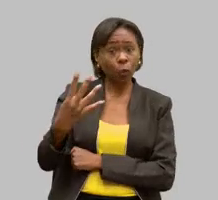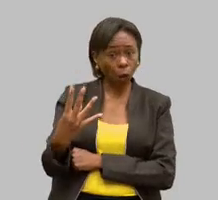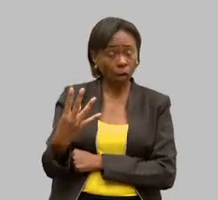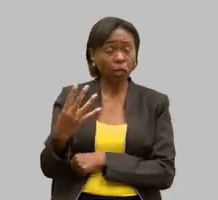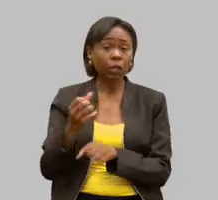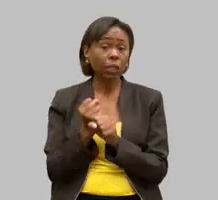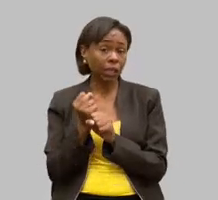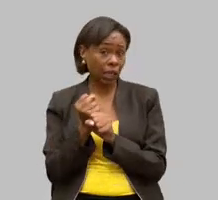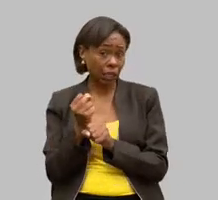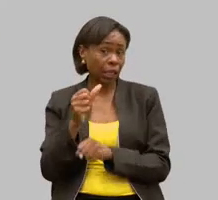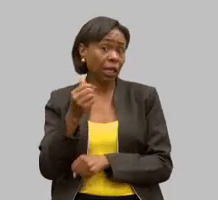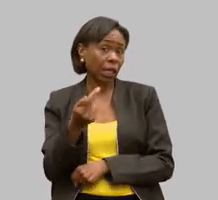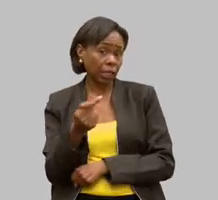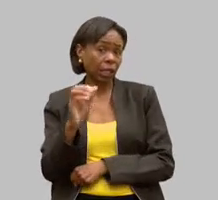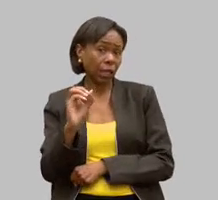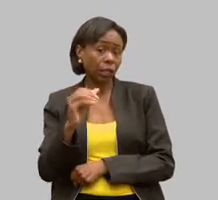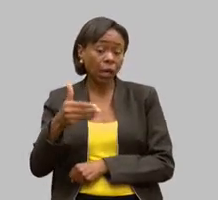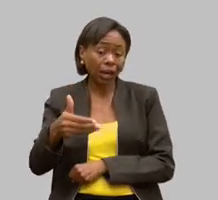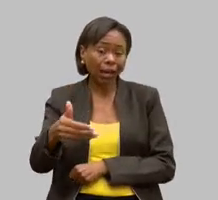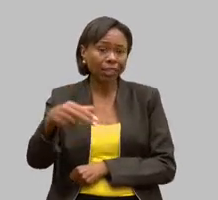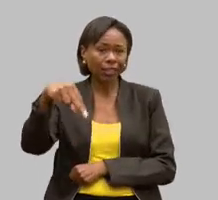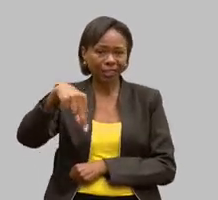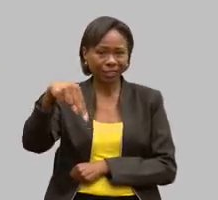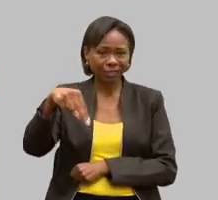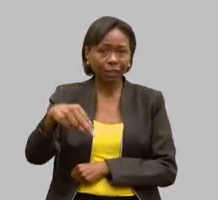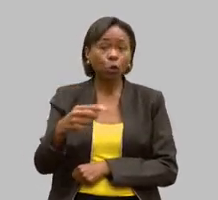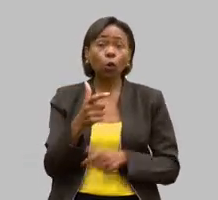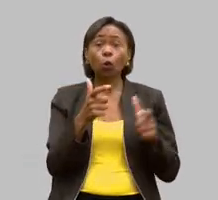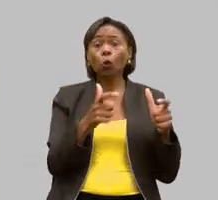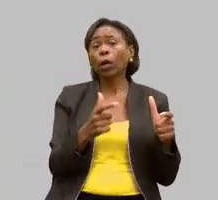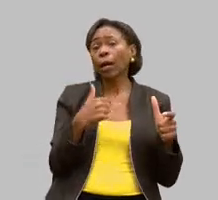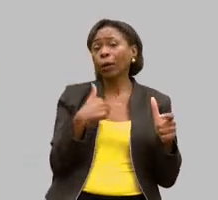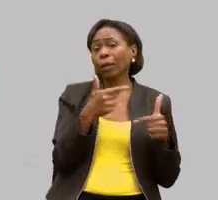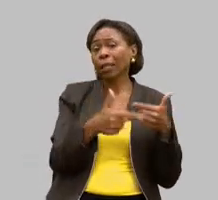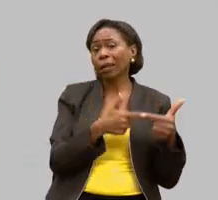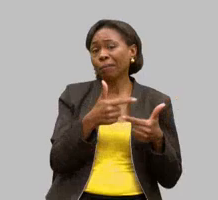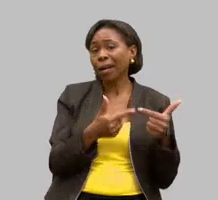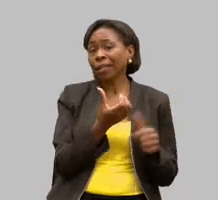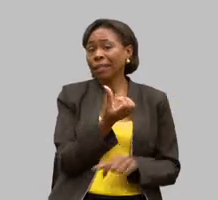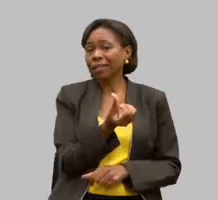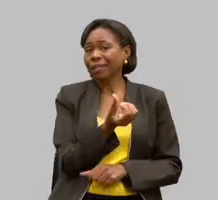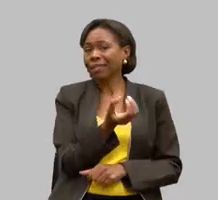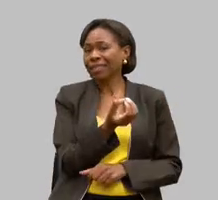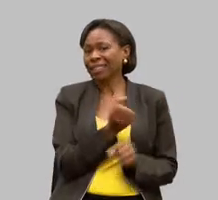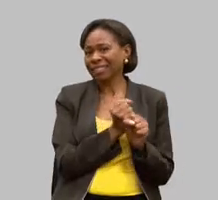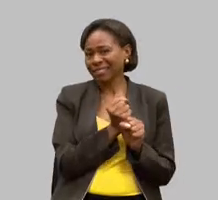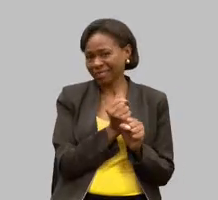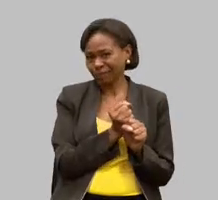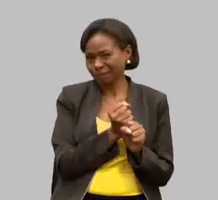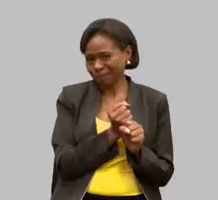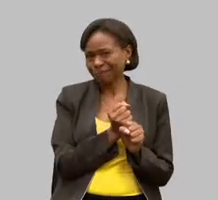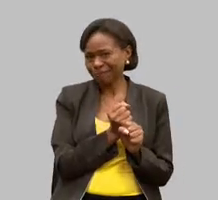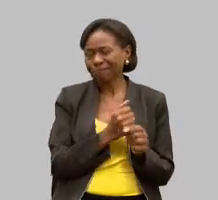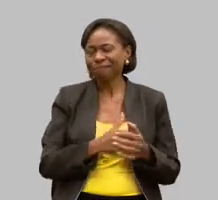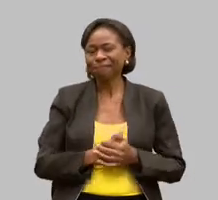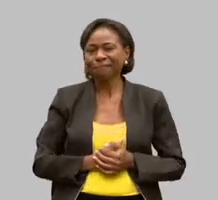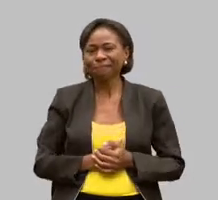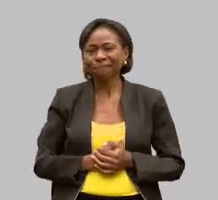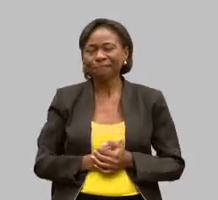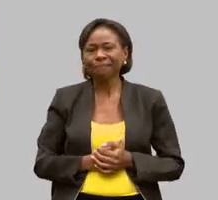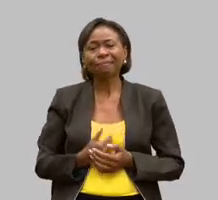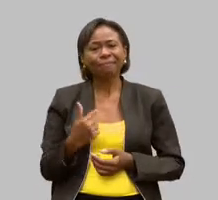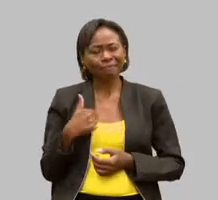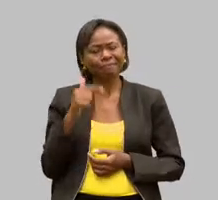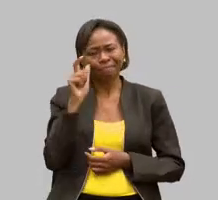e o Senza que é a instituição onde eu trabalho está fazendo 60 anos e uma das coisas que eu acho muito interessante